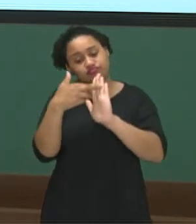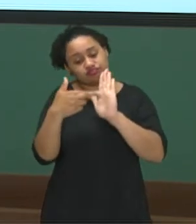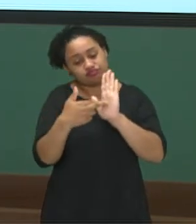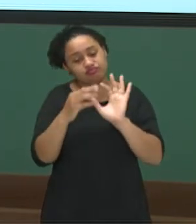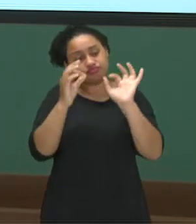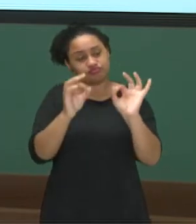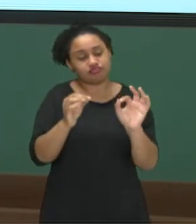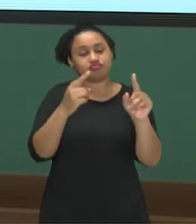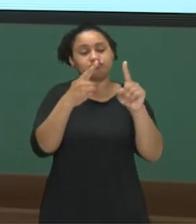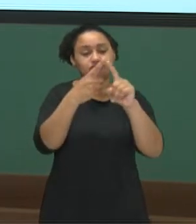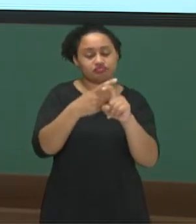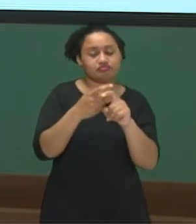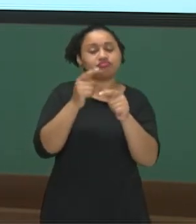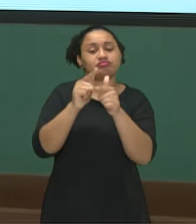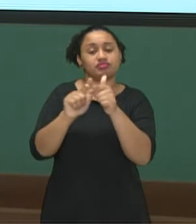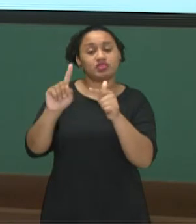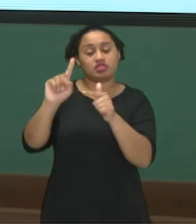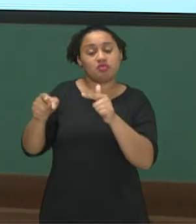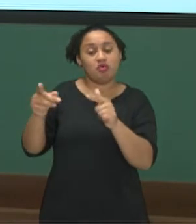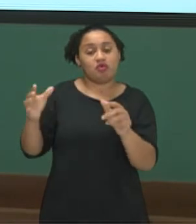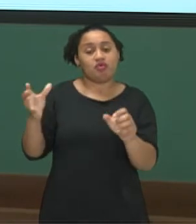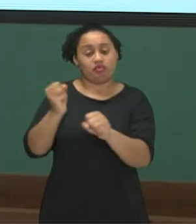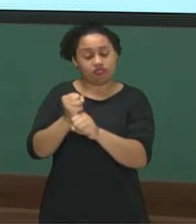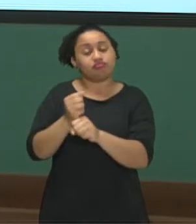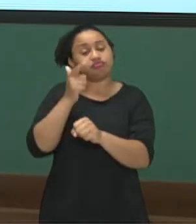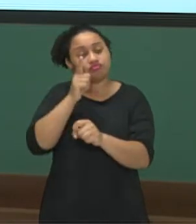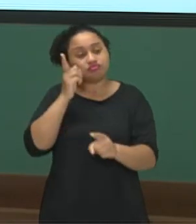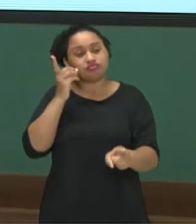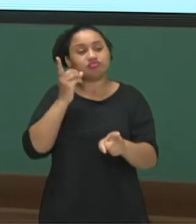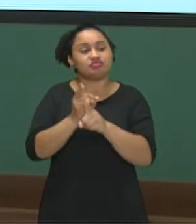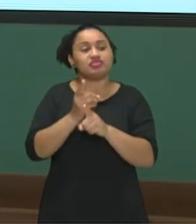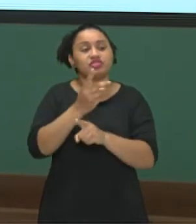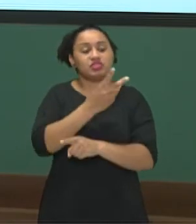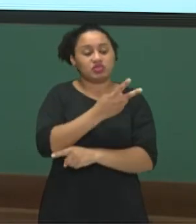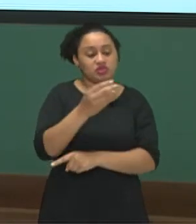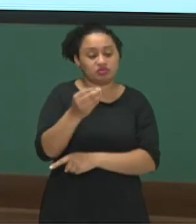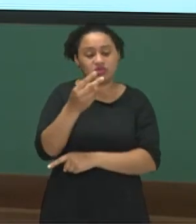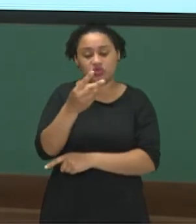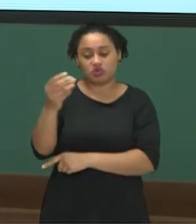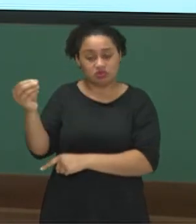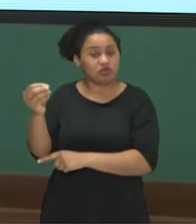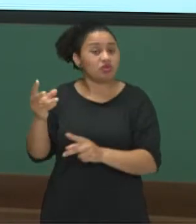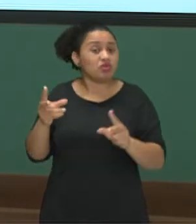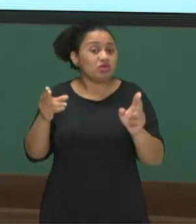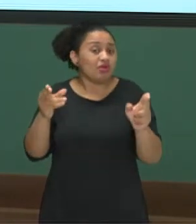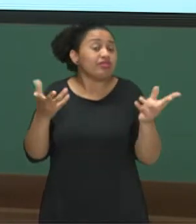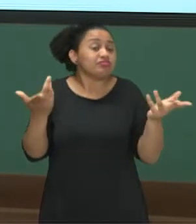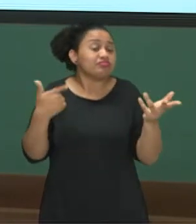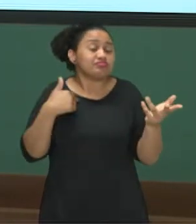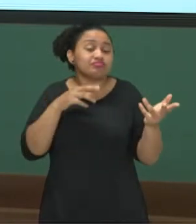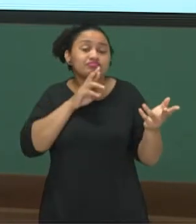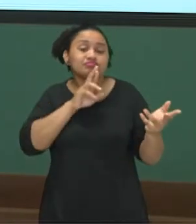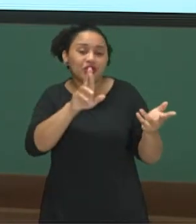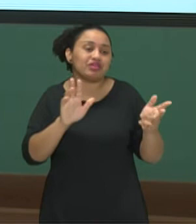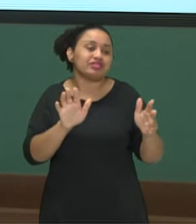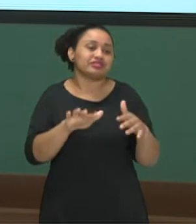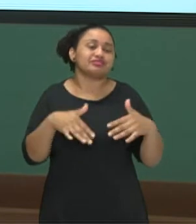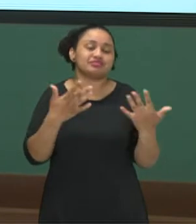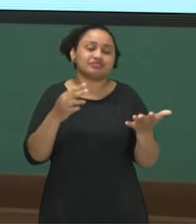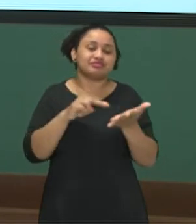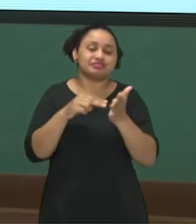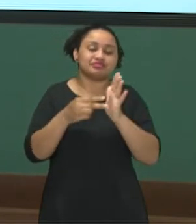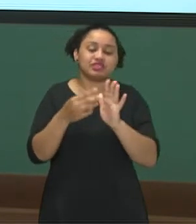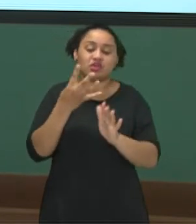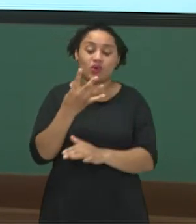primeiro a multiplicação, divisão, depois a soma, você vai chegar em 2 mil igual a 2 mil, que é a solução. Ou seja, o